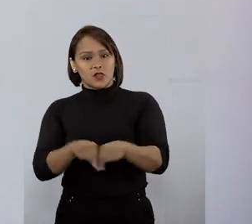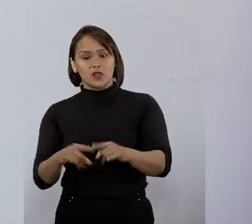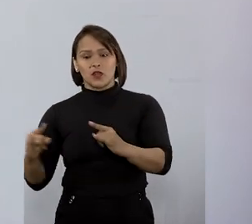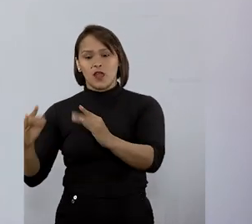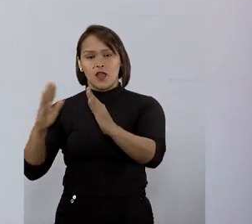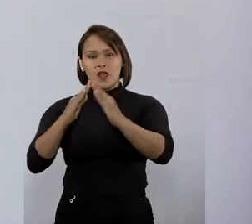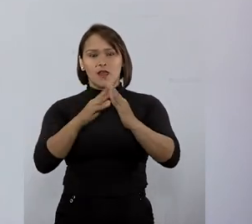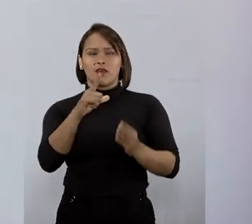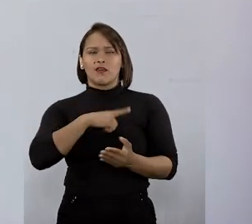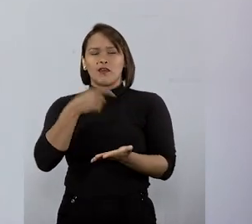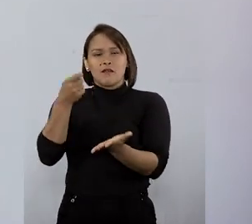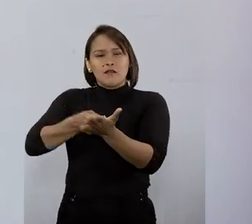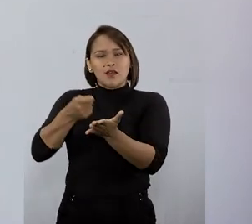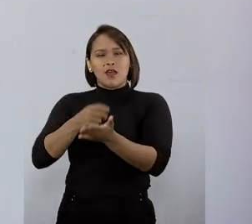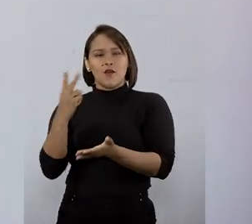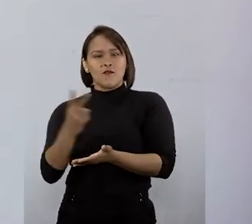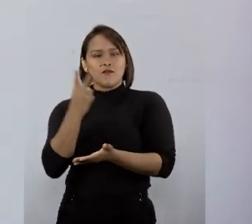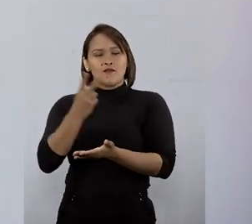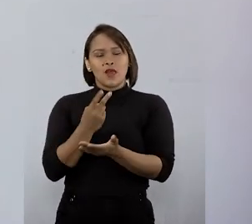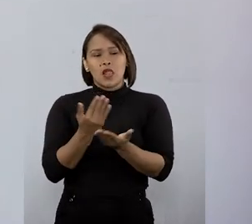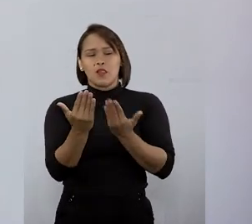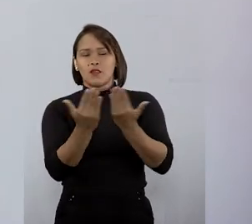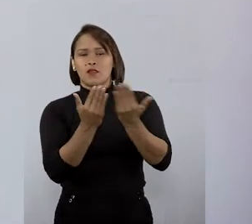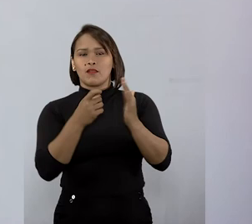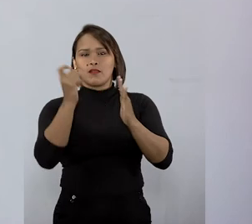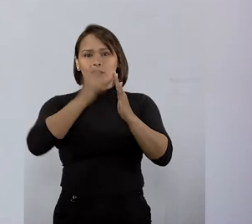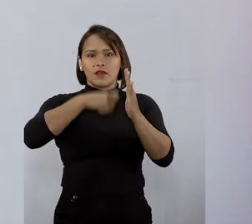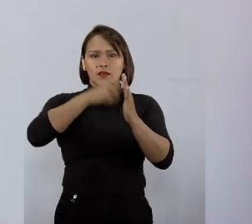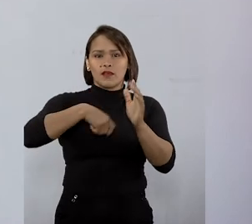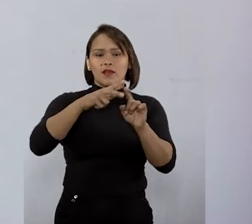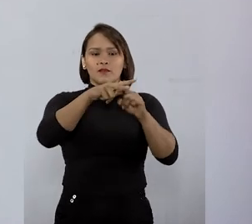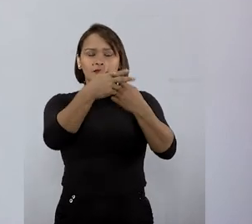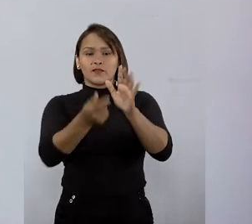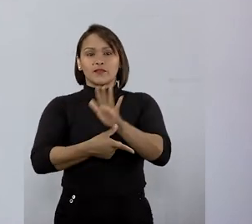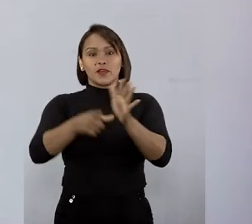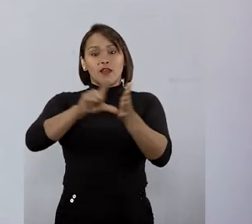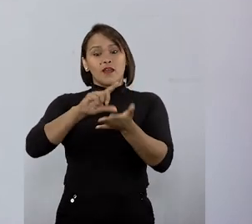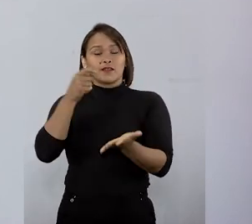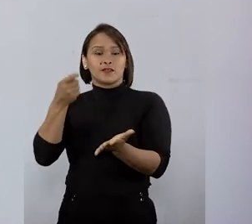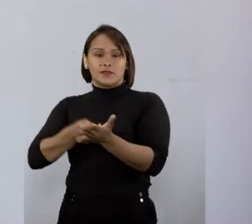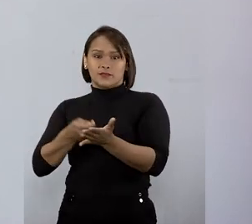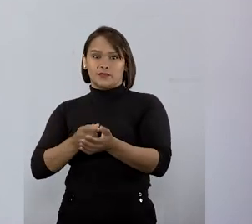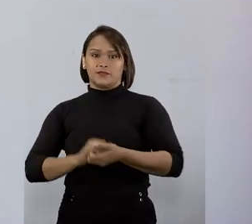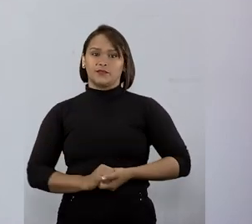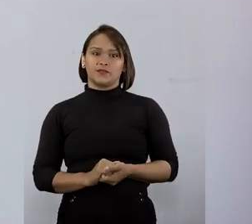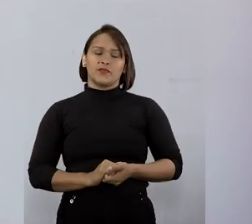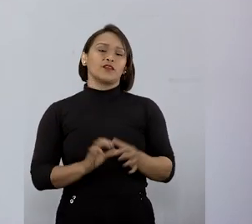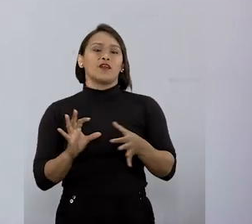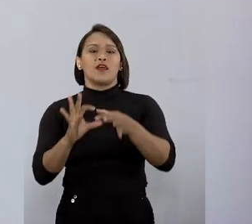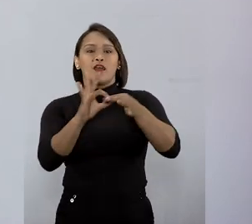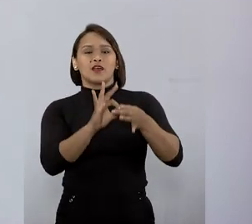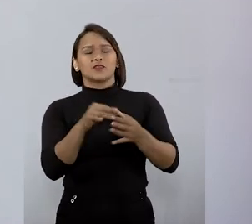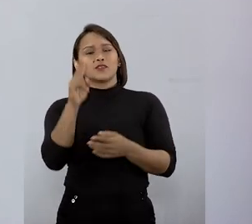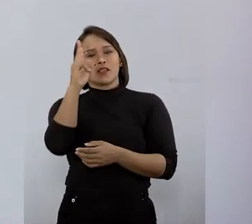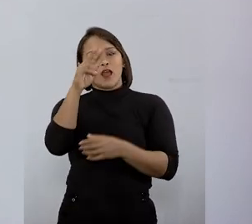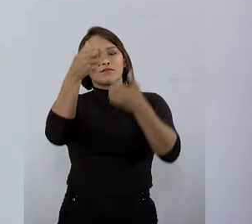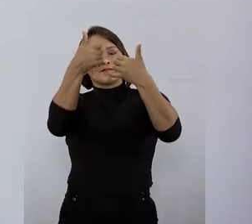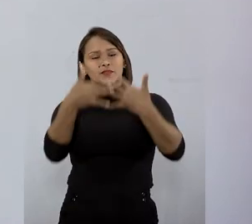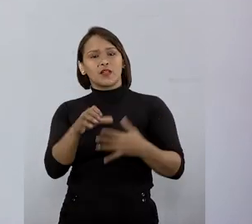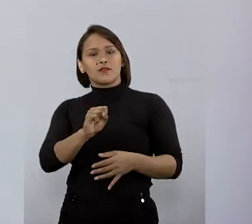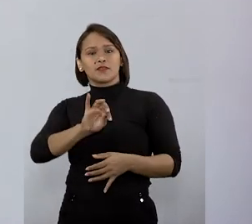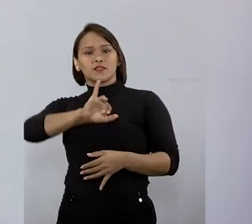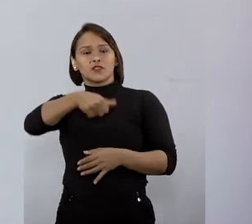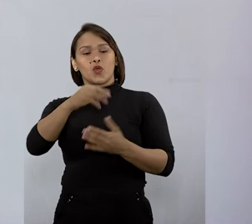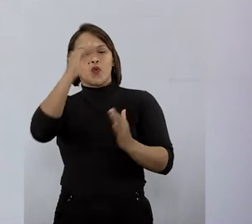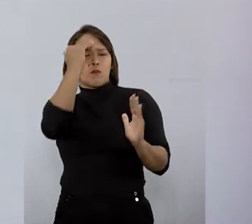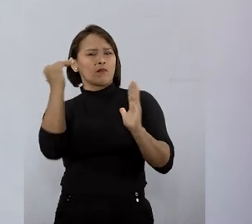loteamento tivessem que pagar os valores referentes às taxas de manutenção anteriores à compra. A associação alegou ao